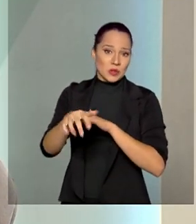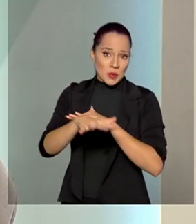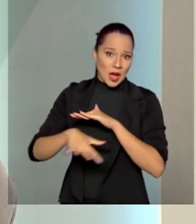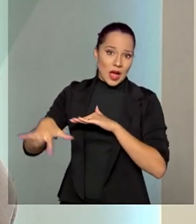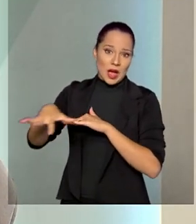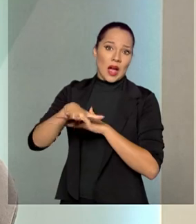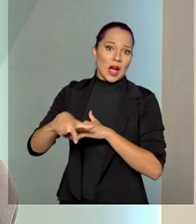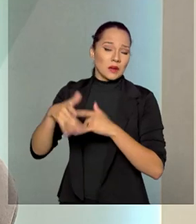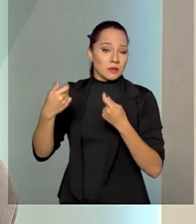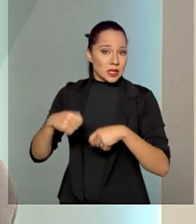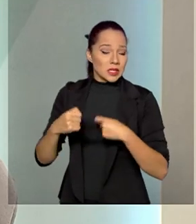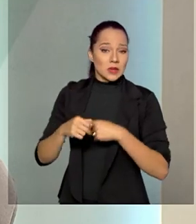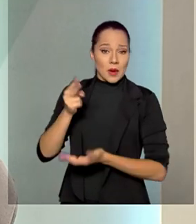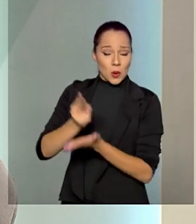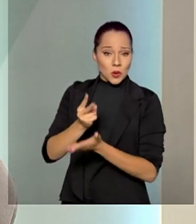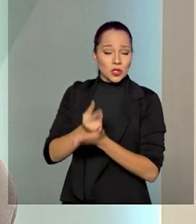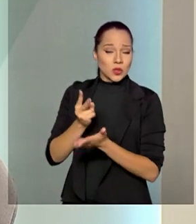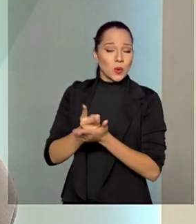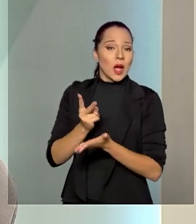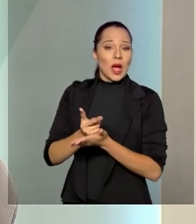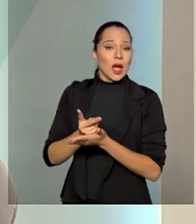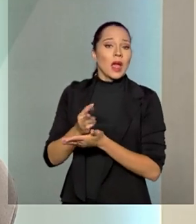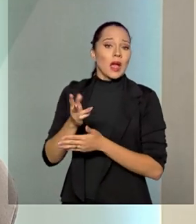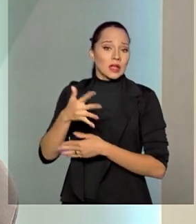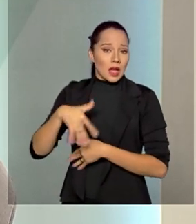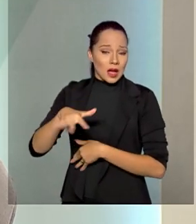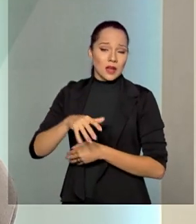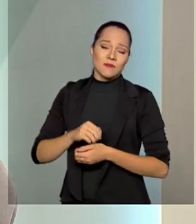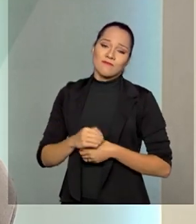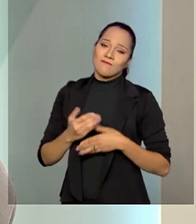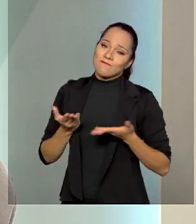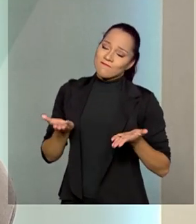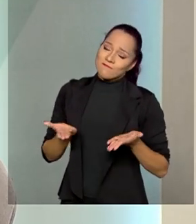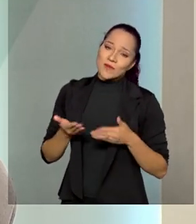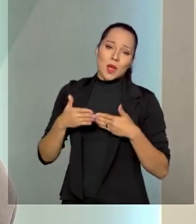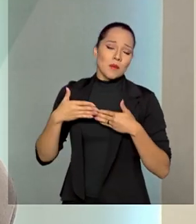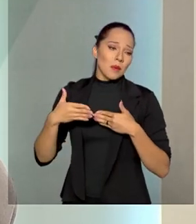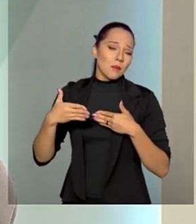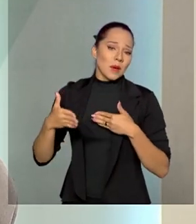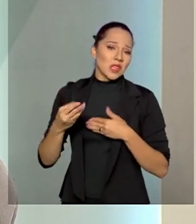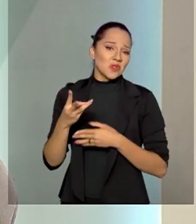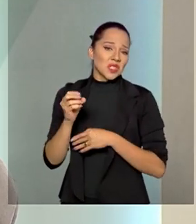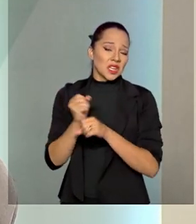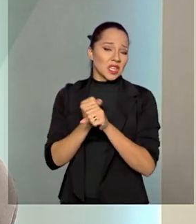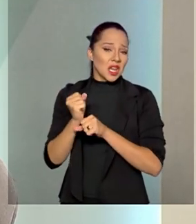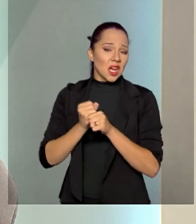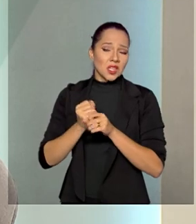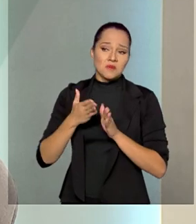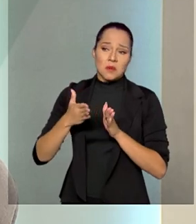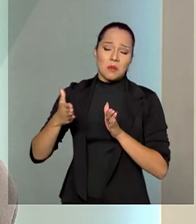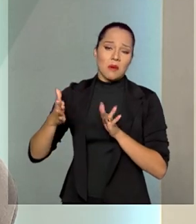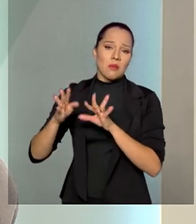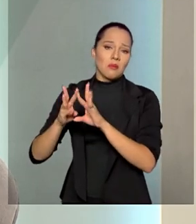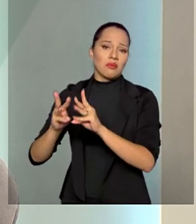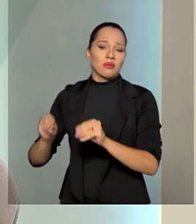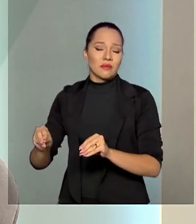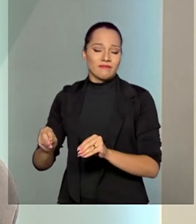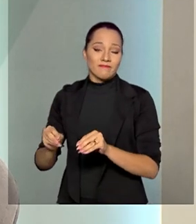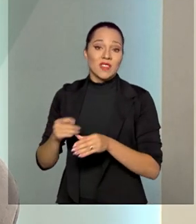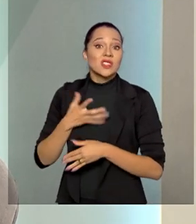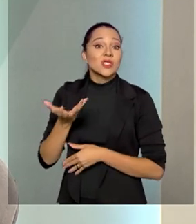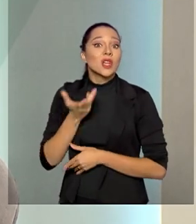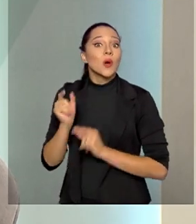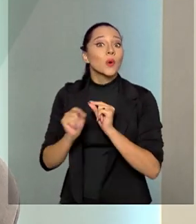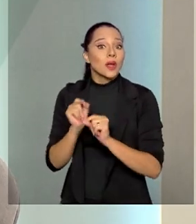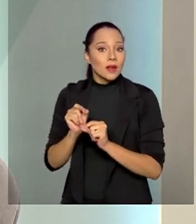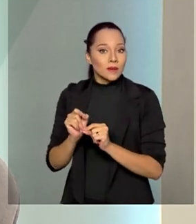necessários para manter sua participação no mercado, ela, ao longo dos próximos 30 anos, vai acabar. E o que nós queremos